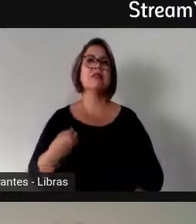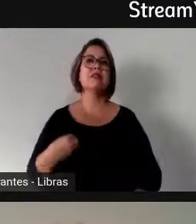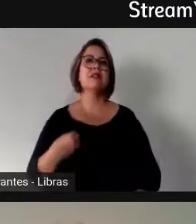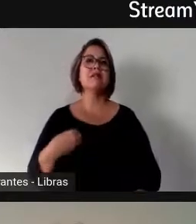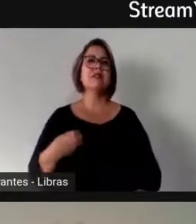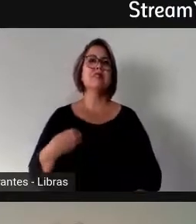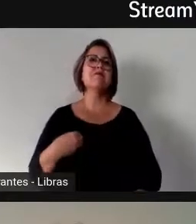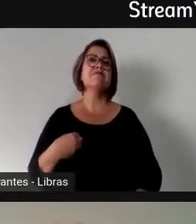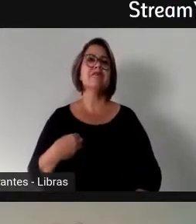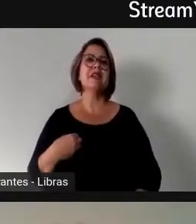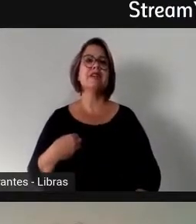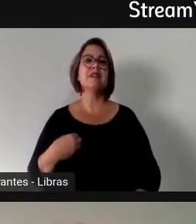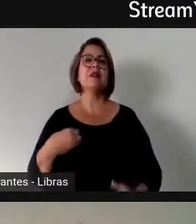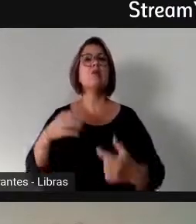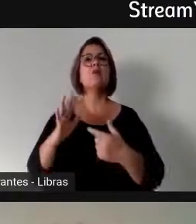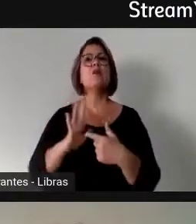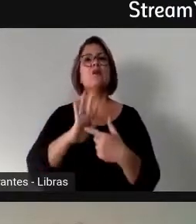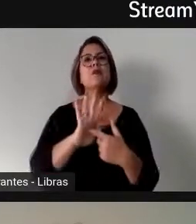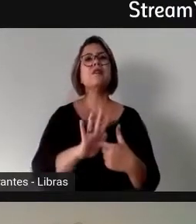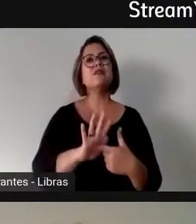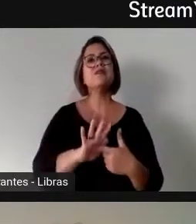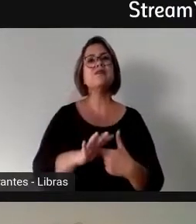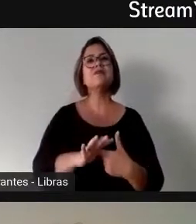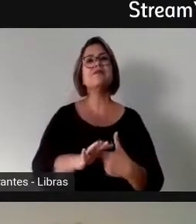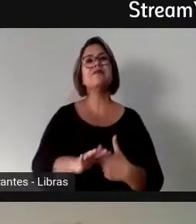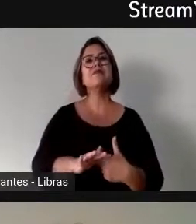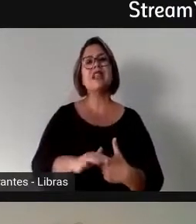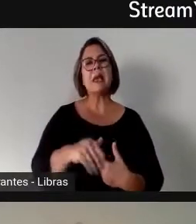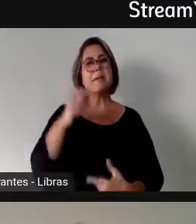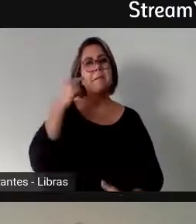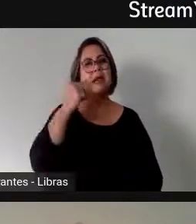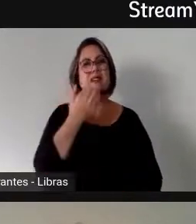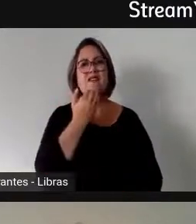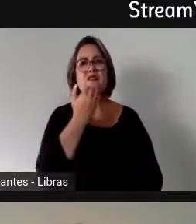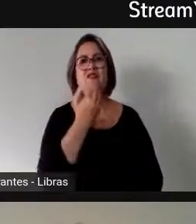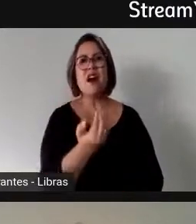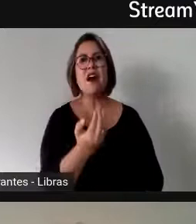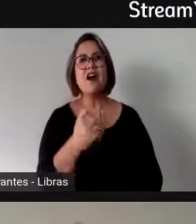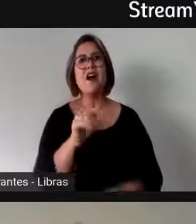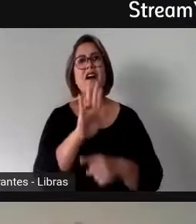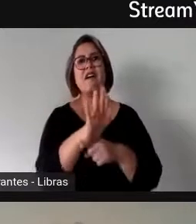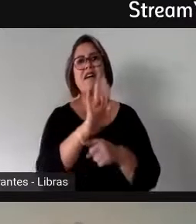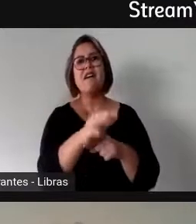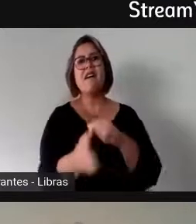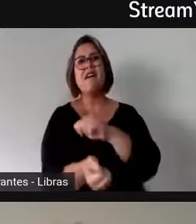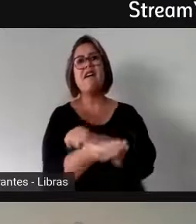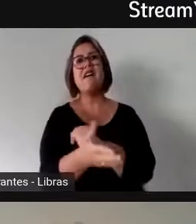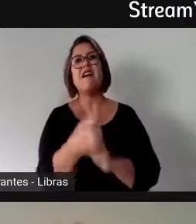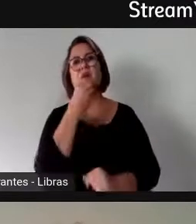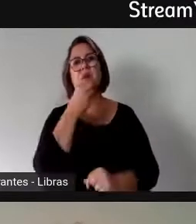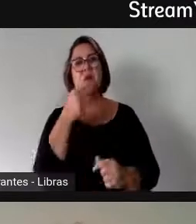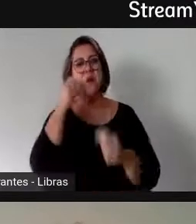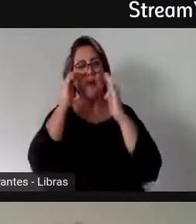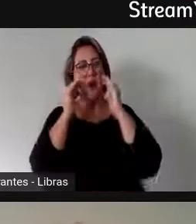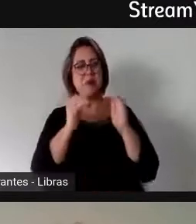nós começamos a destacar que não é nenhum favor que a Constituição brasileira seja aplicada.